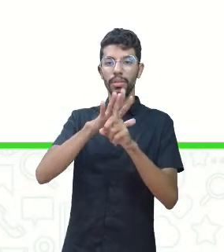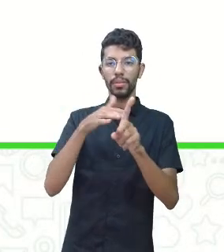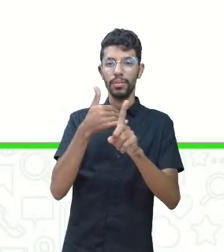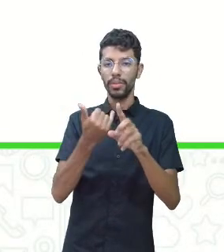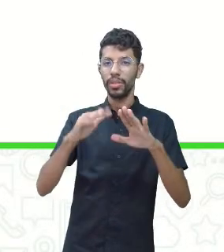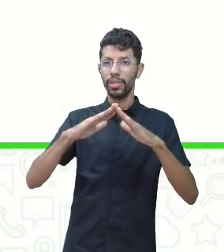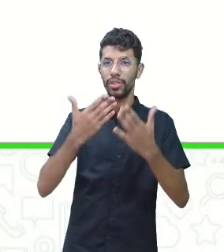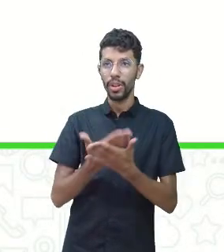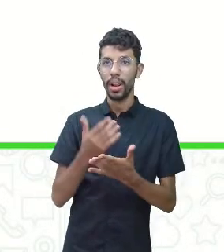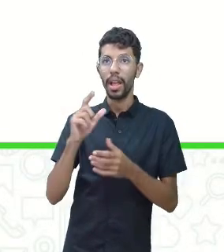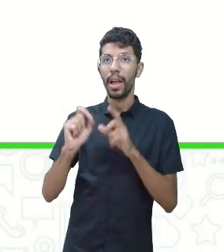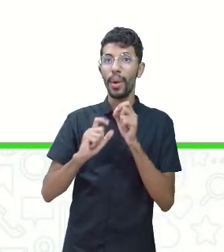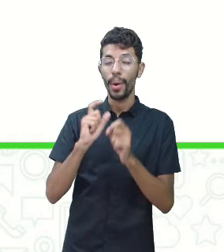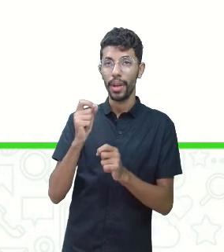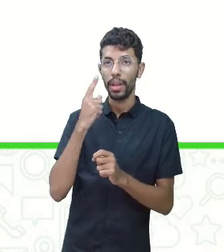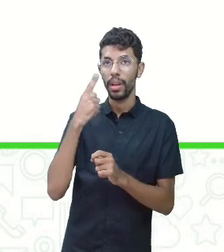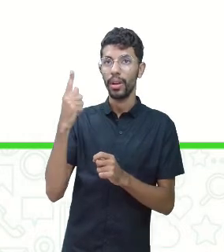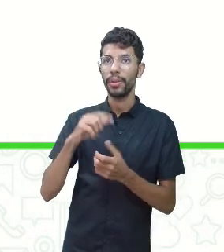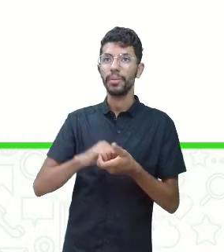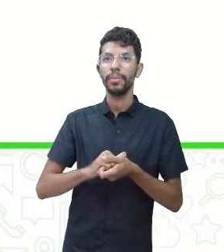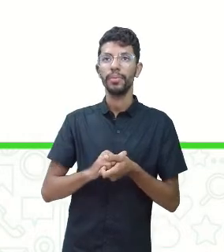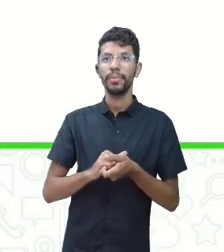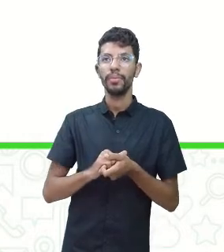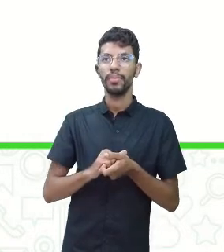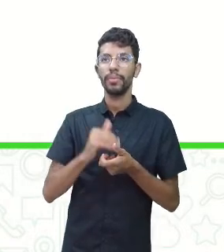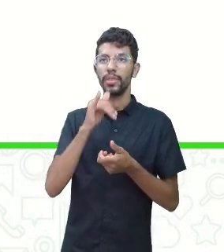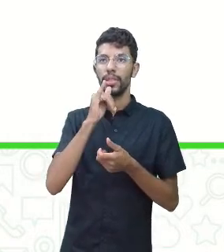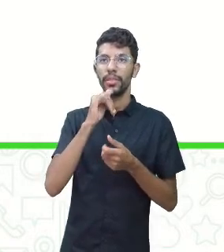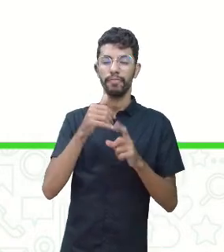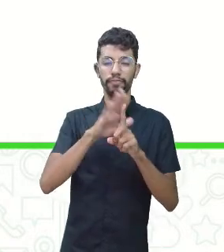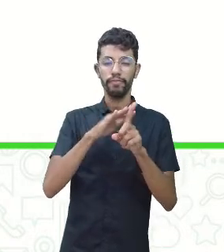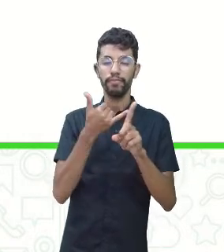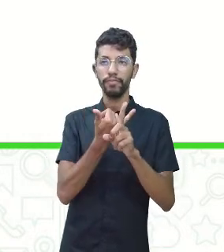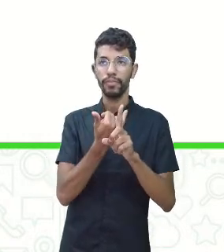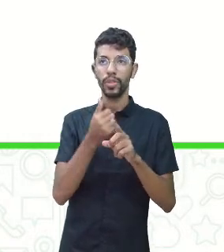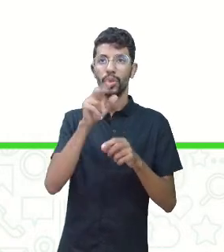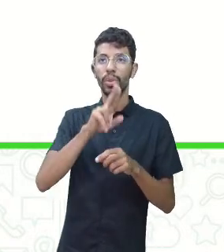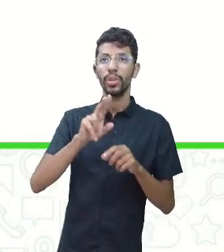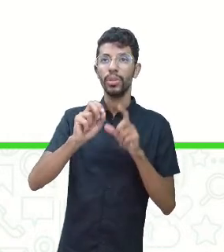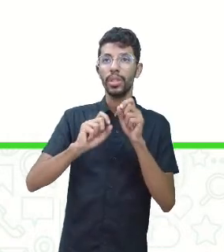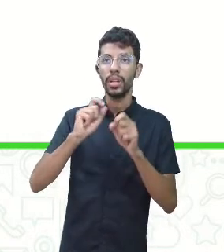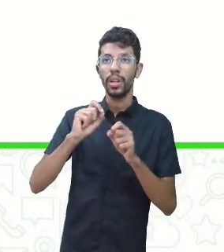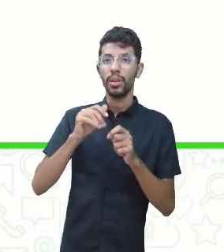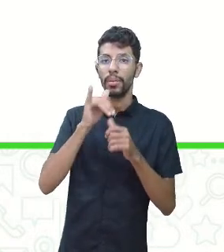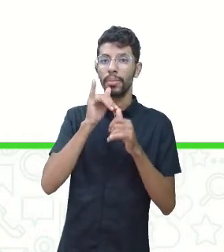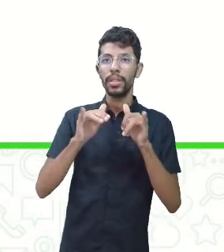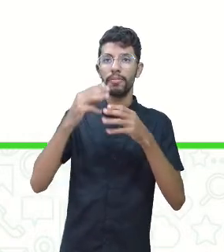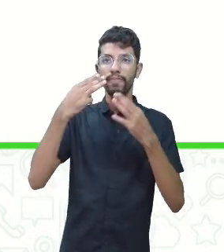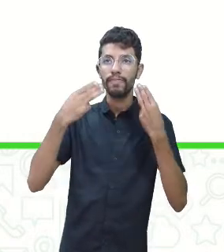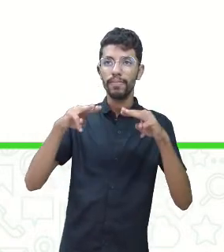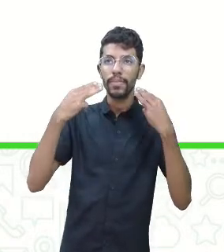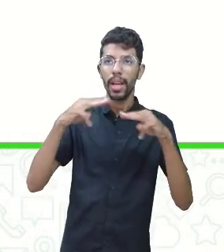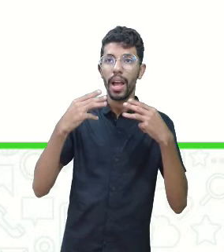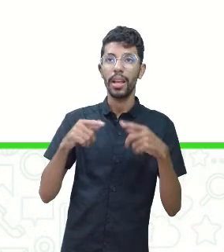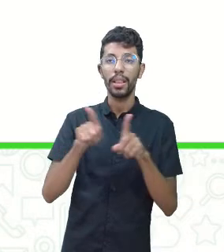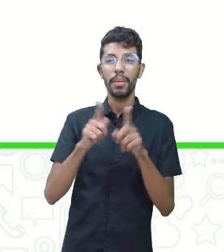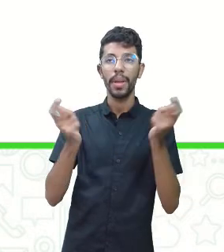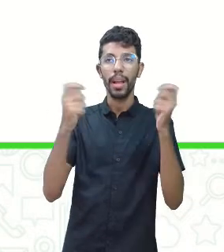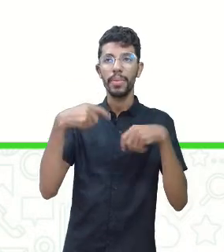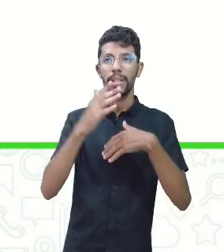junto comigo, tá? Erradicar o bullying por meio de campanhas publicitárias, capacitação de